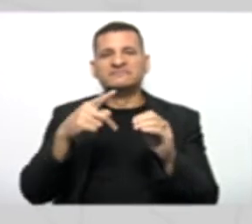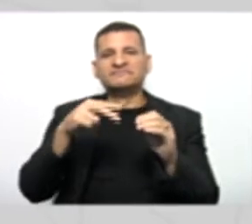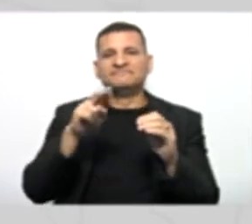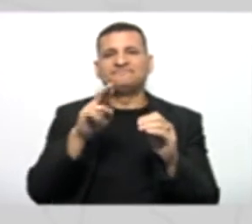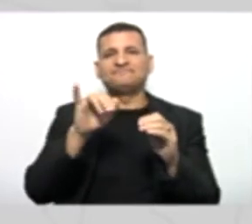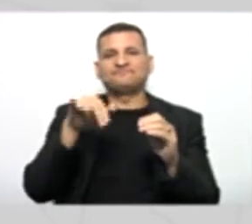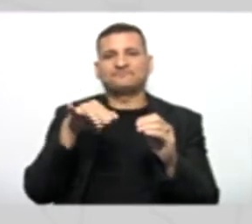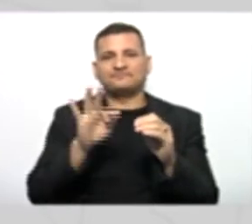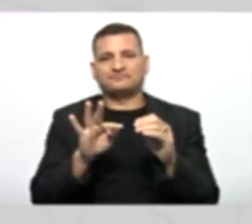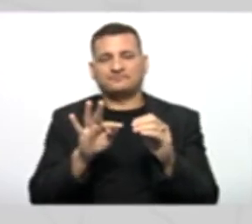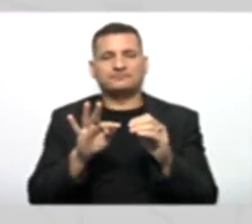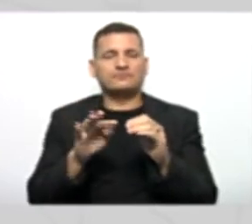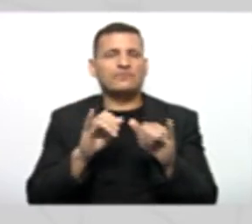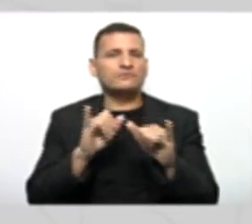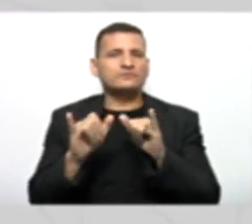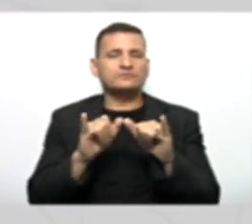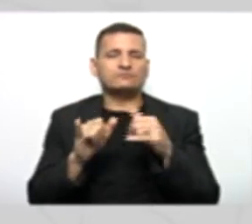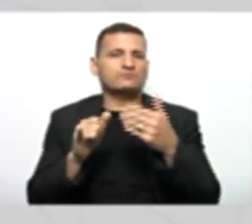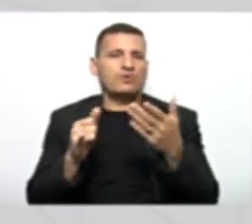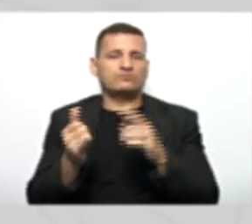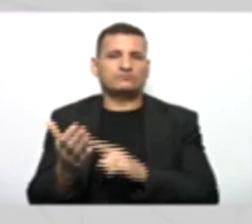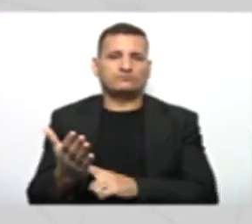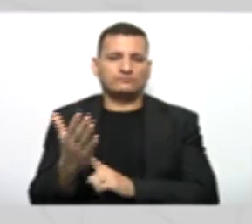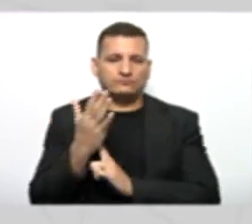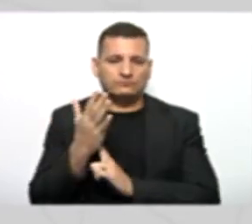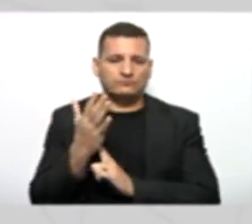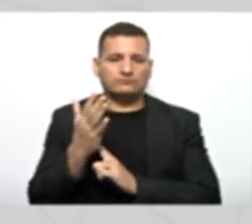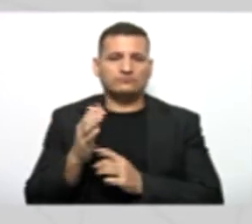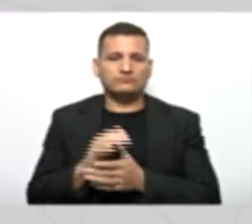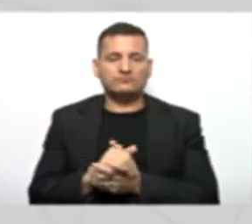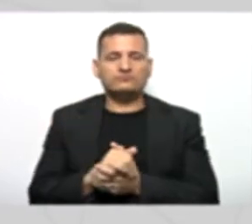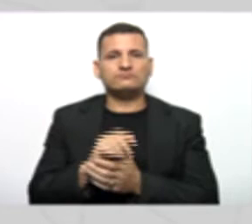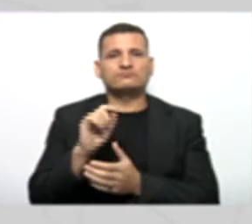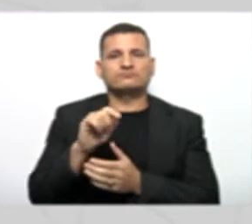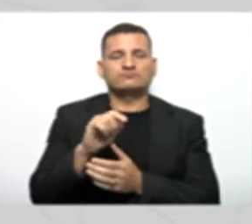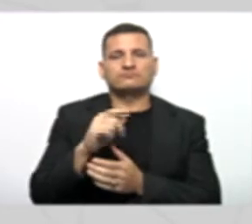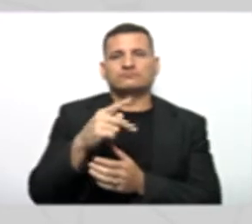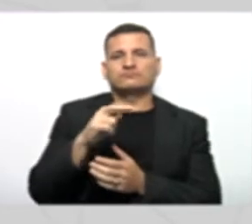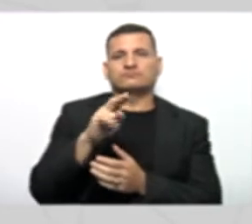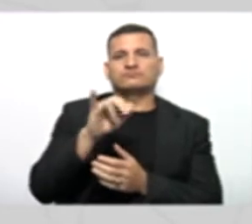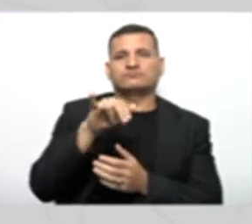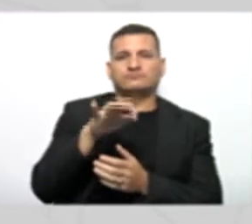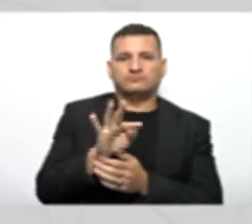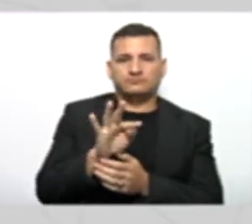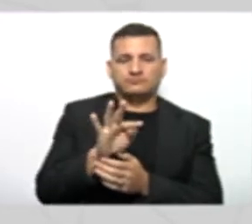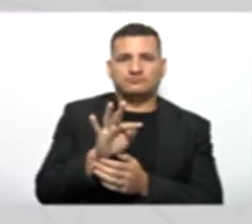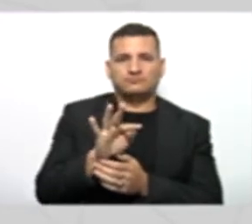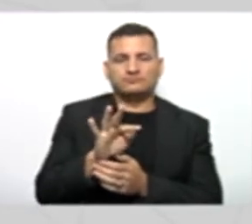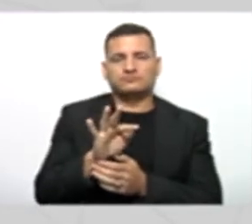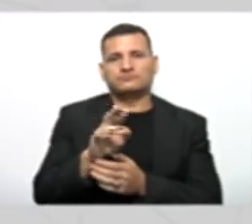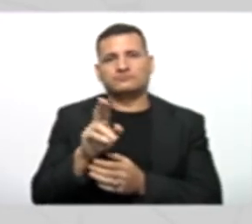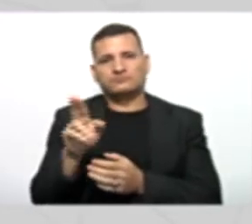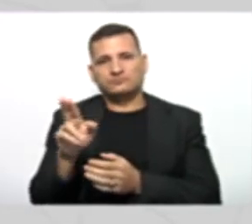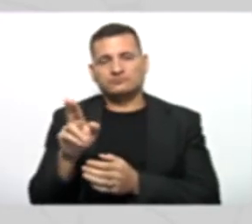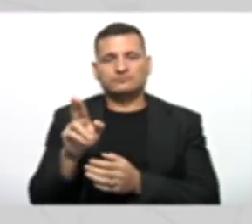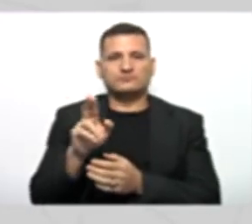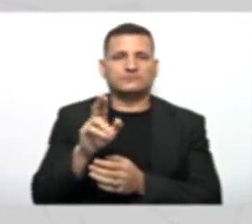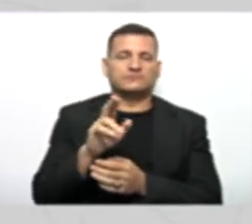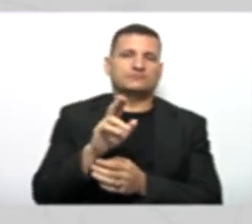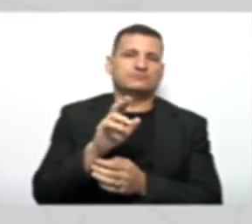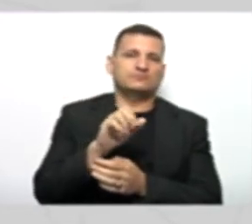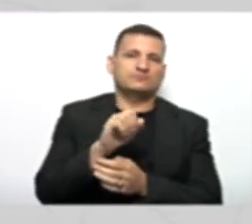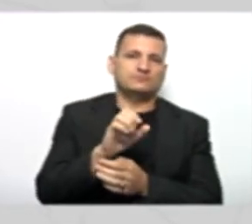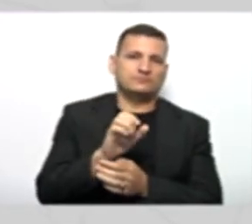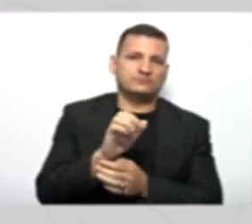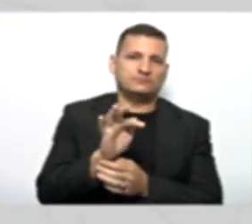deseja Ou seja, você vai colocar print Selfie nome para mostrar o nome Selfie RG Selfie endereço